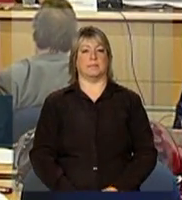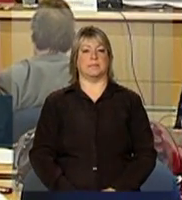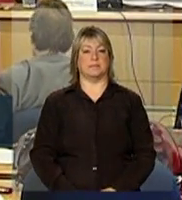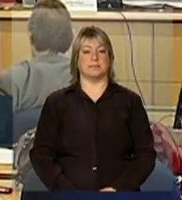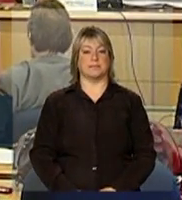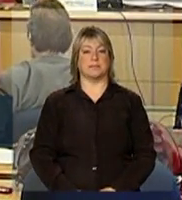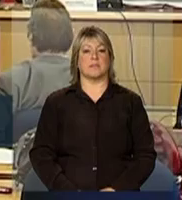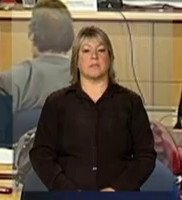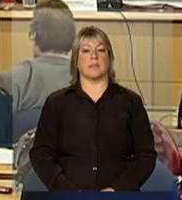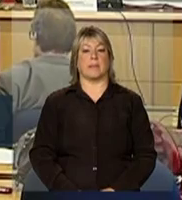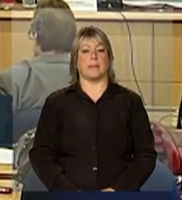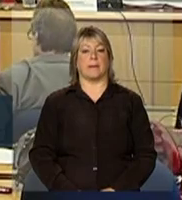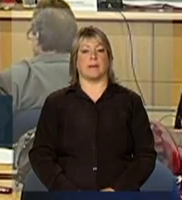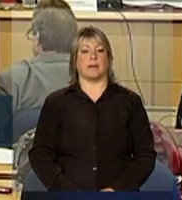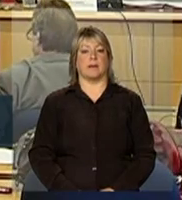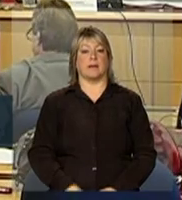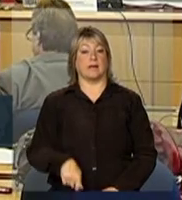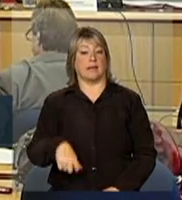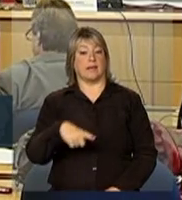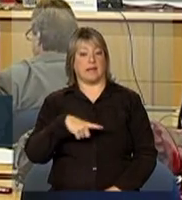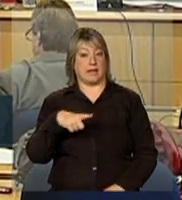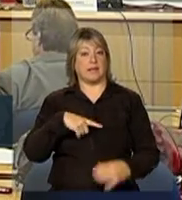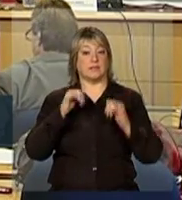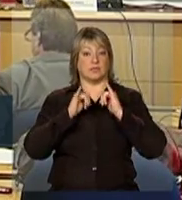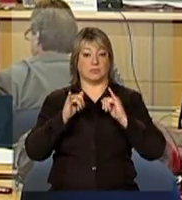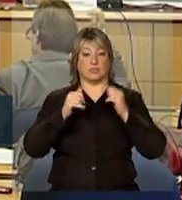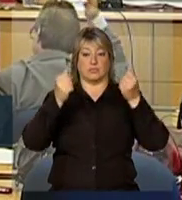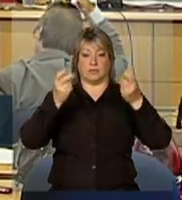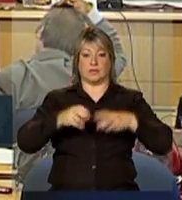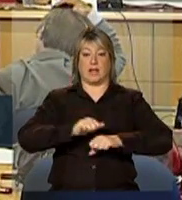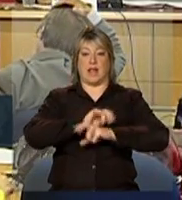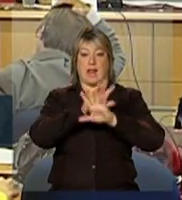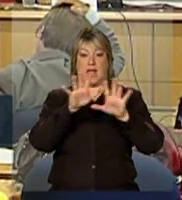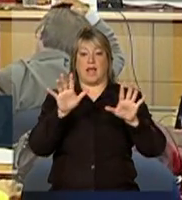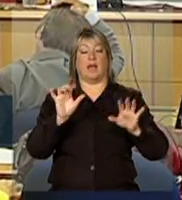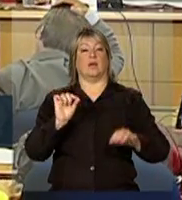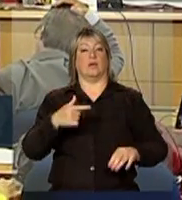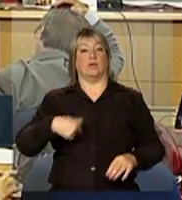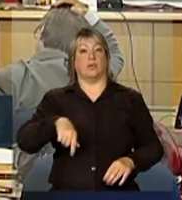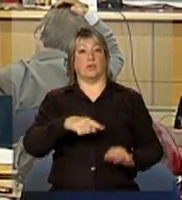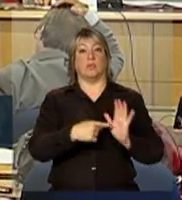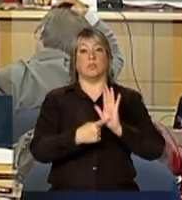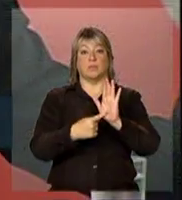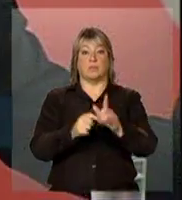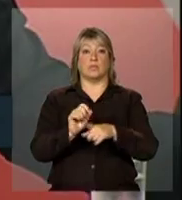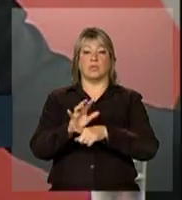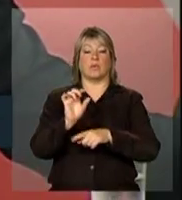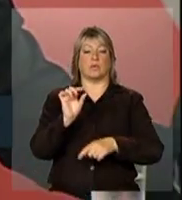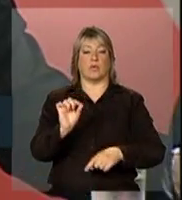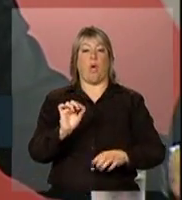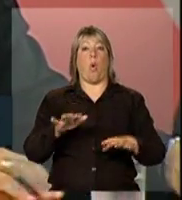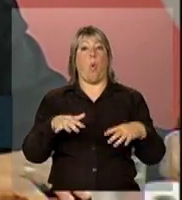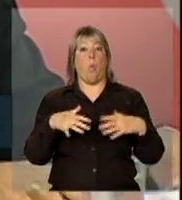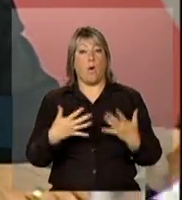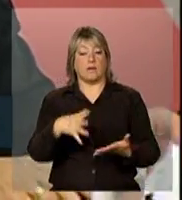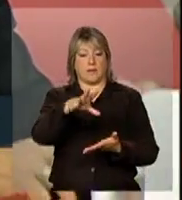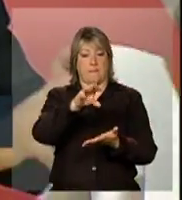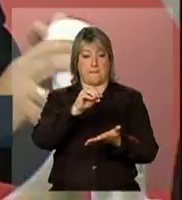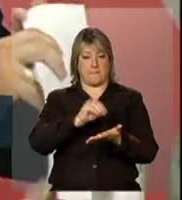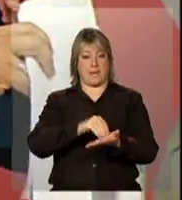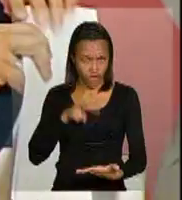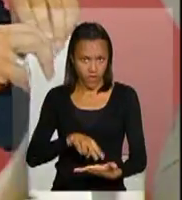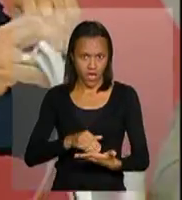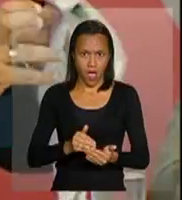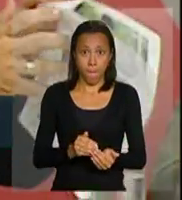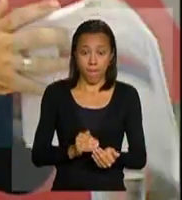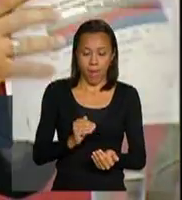Os dados ficaram bem claros para o Jardim, eu ouço a gente projetar aqui ou não. Quando a gente pega os dados da evolução dos